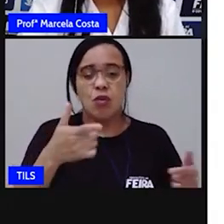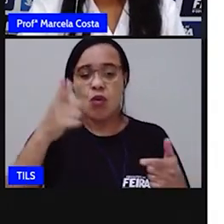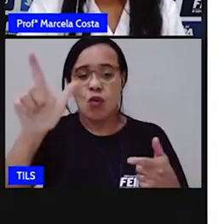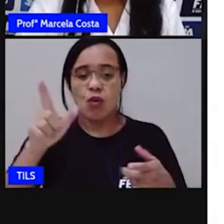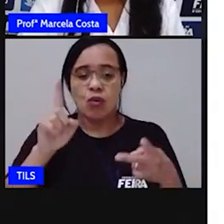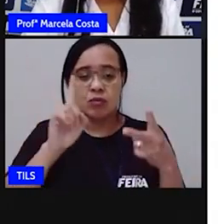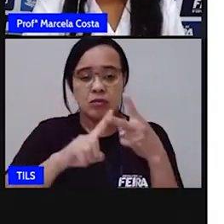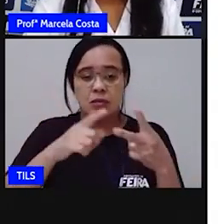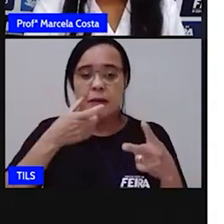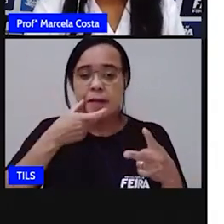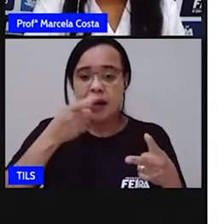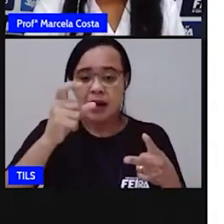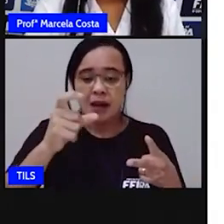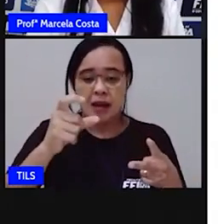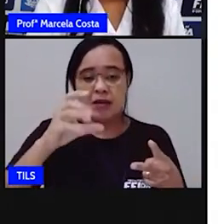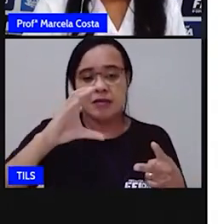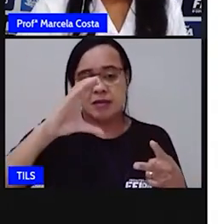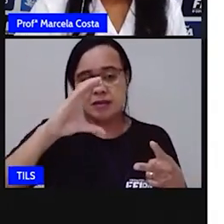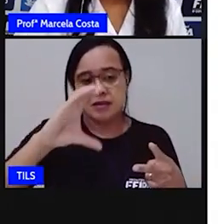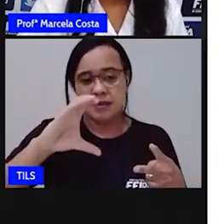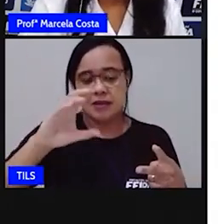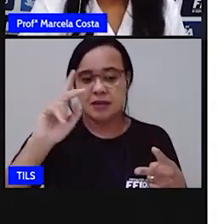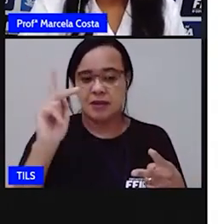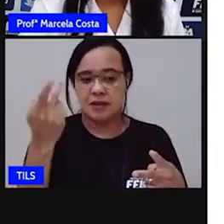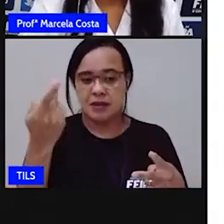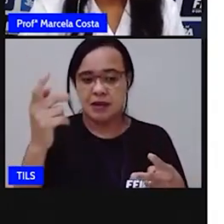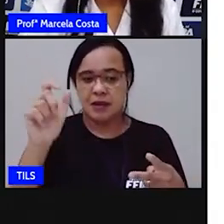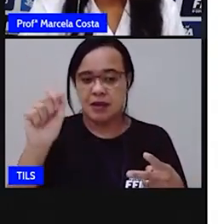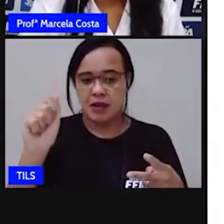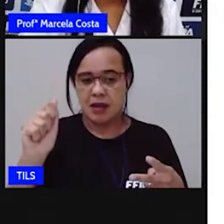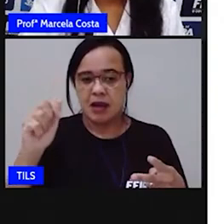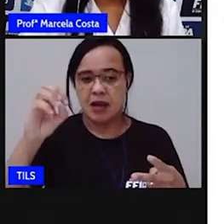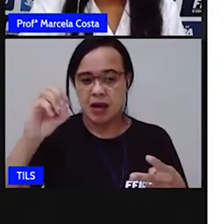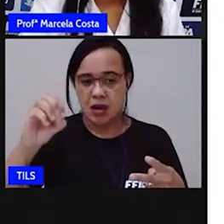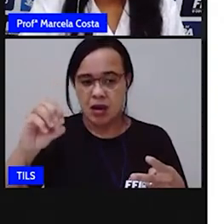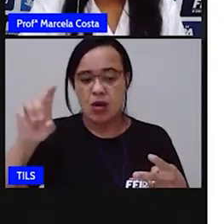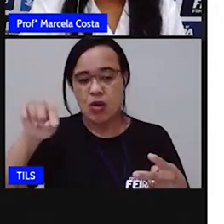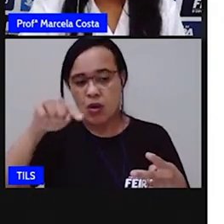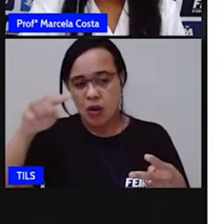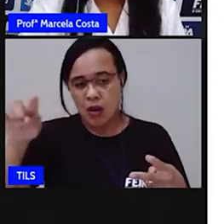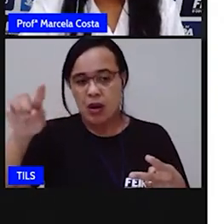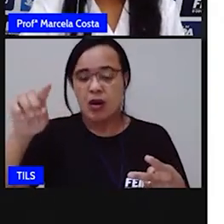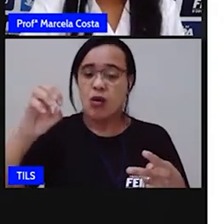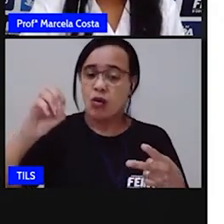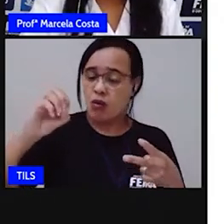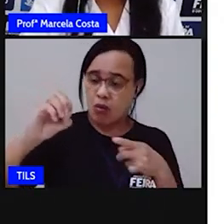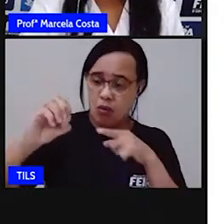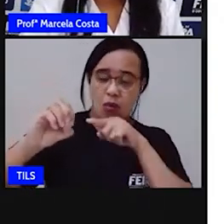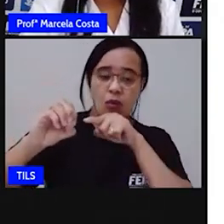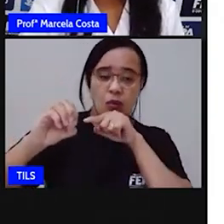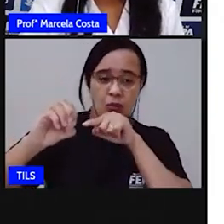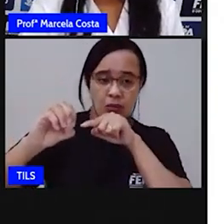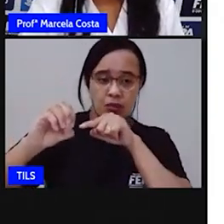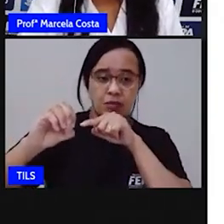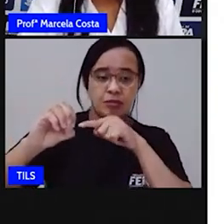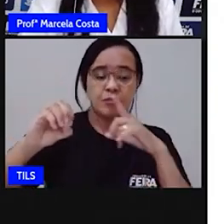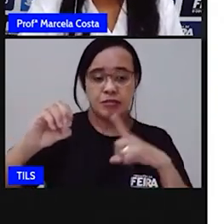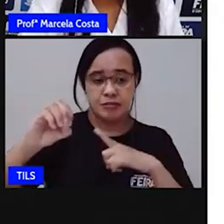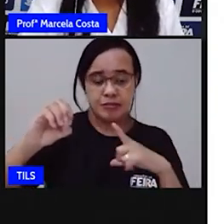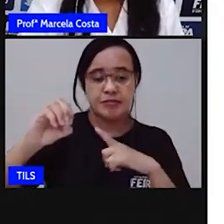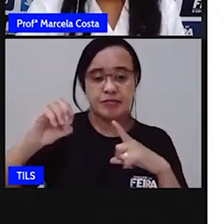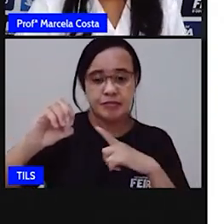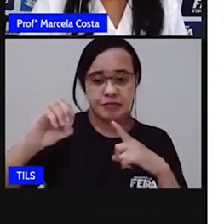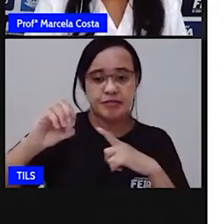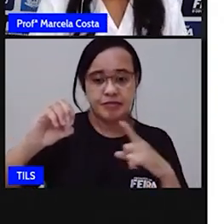chão. Olha, eu também tenho o O aqui, que é uma vogal, no